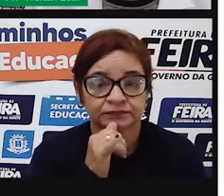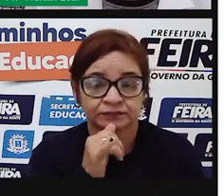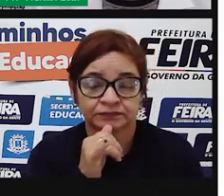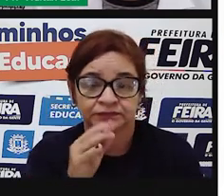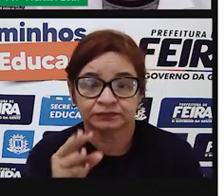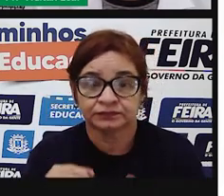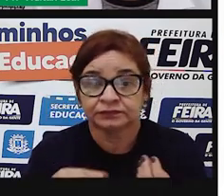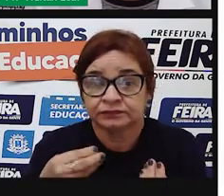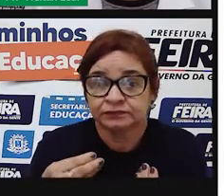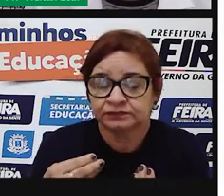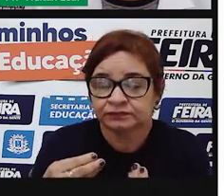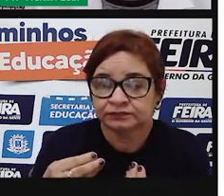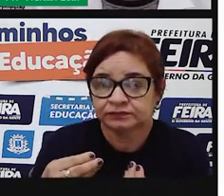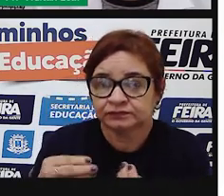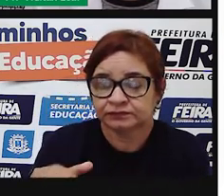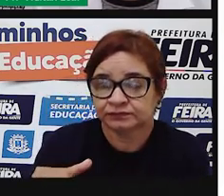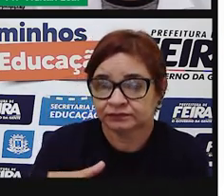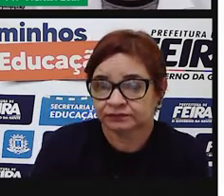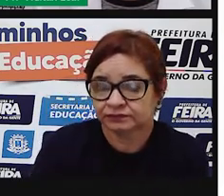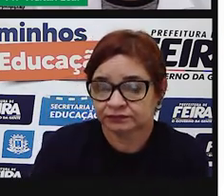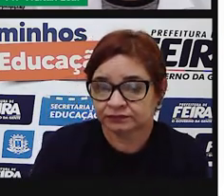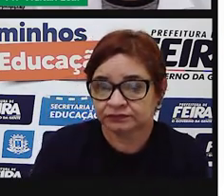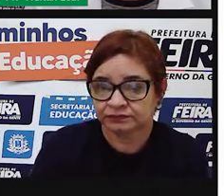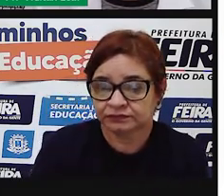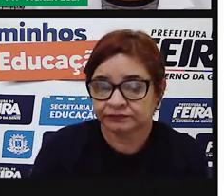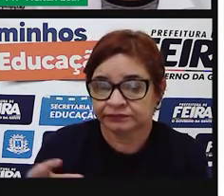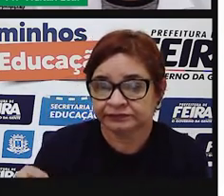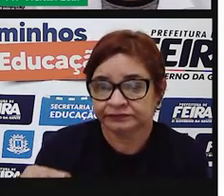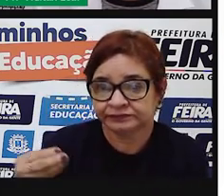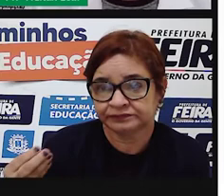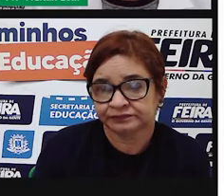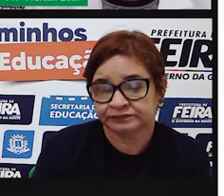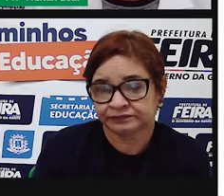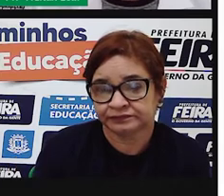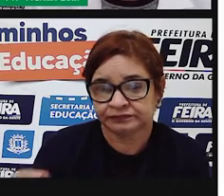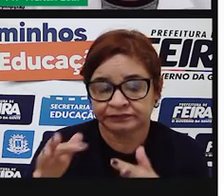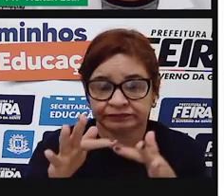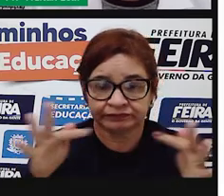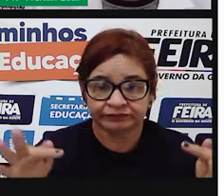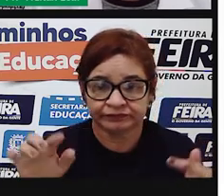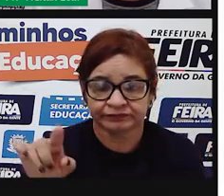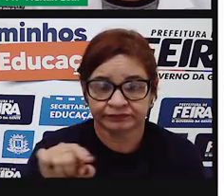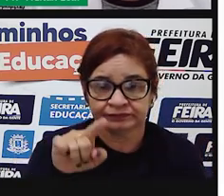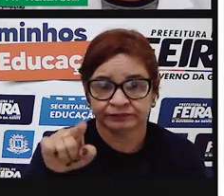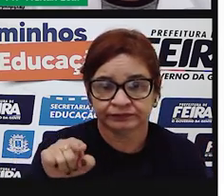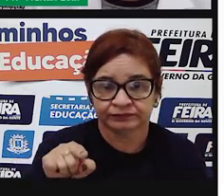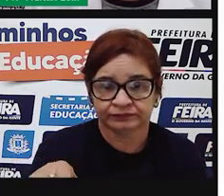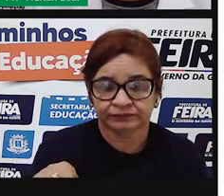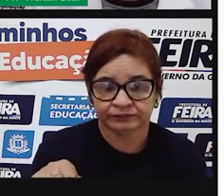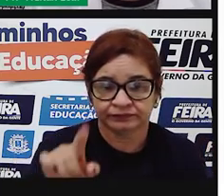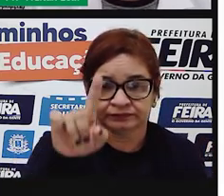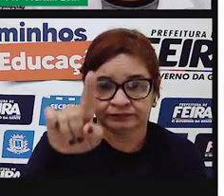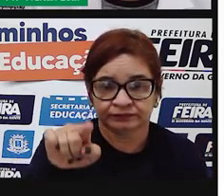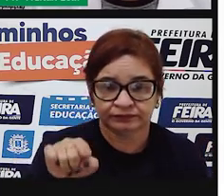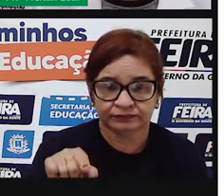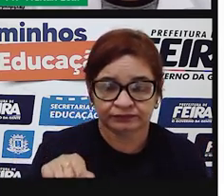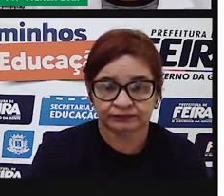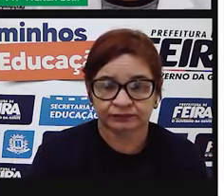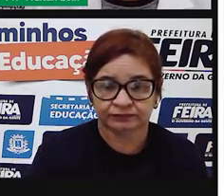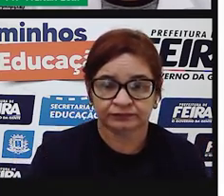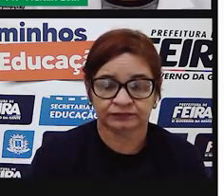na fala, para que saibamos na fala quando uma frase é interrogativa, quando é exclamativa